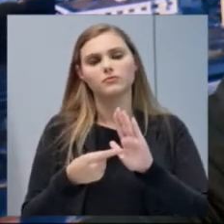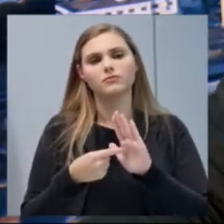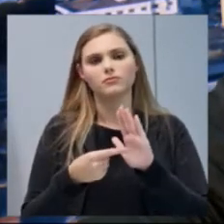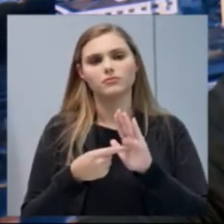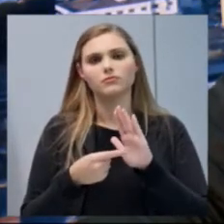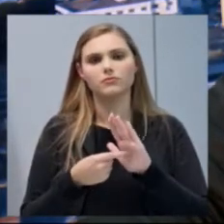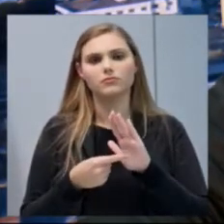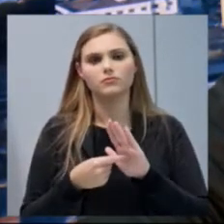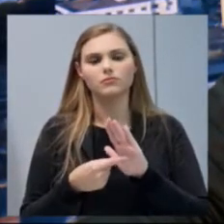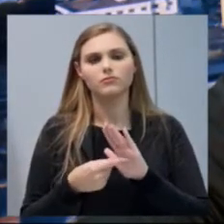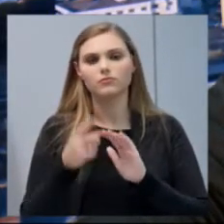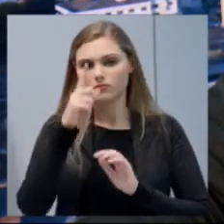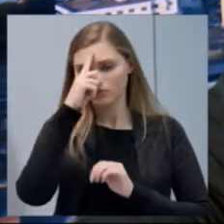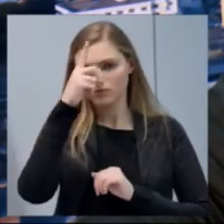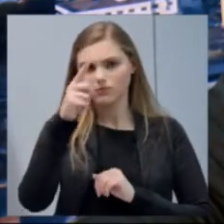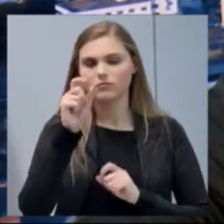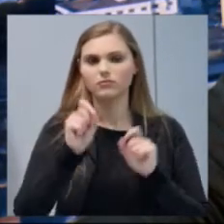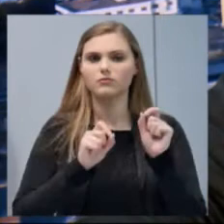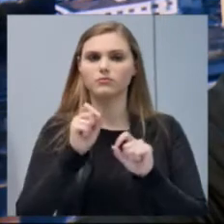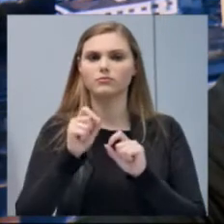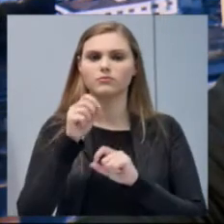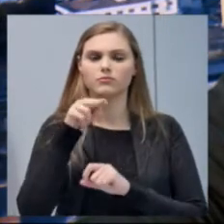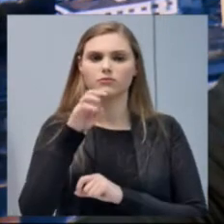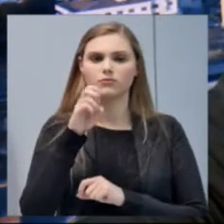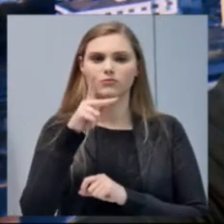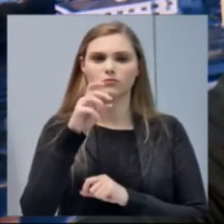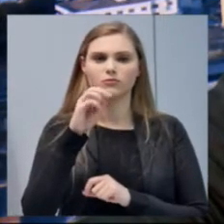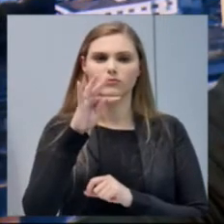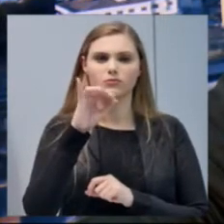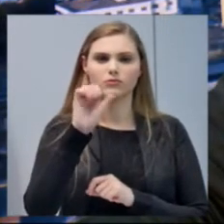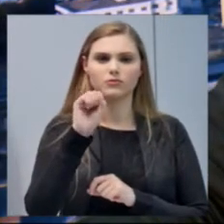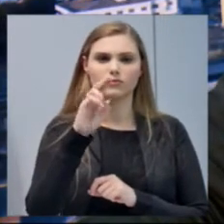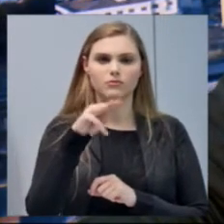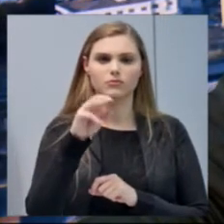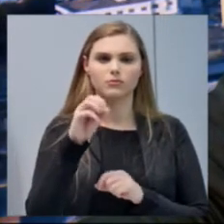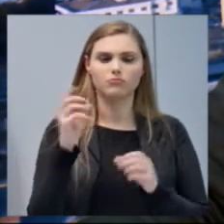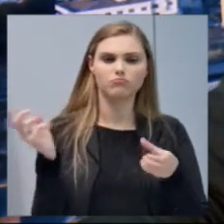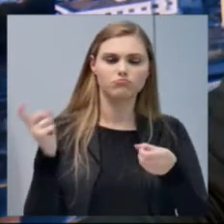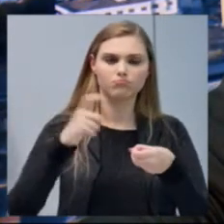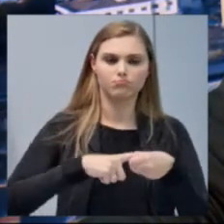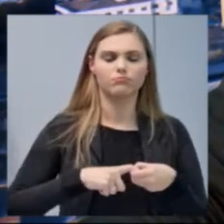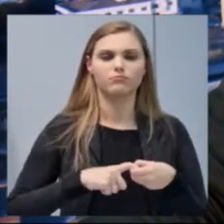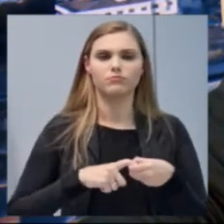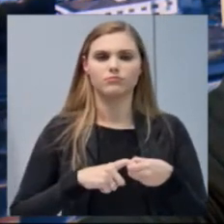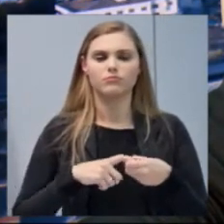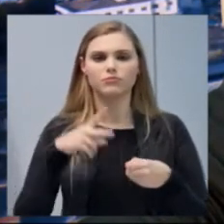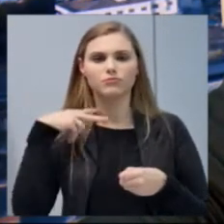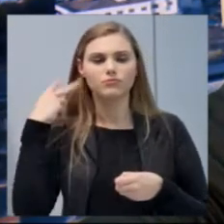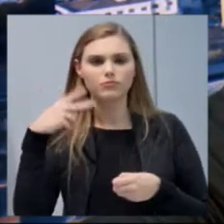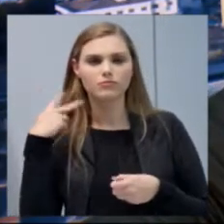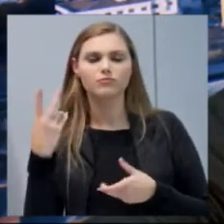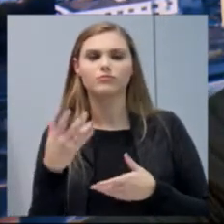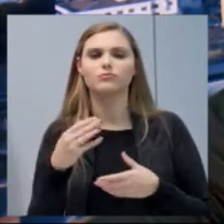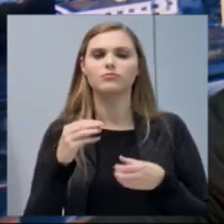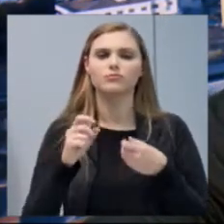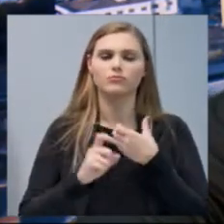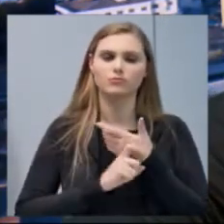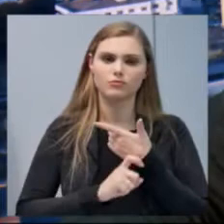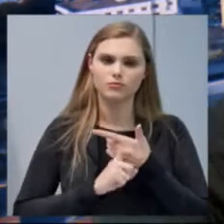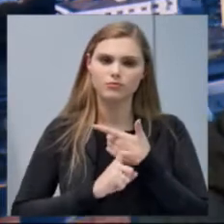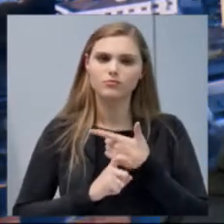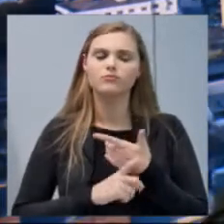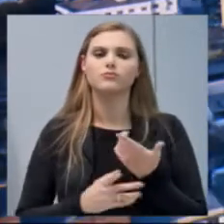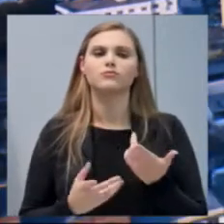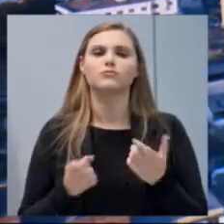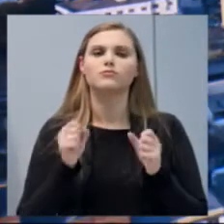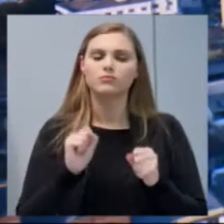que além do nepotismo cruzado entre o Executivo, entre os vereadores, enfim, que se possa também ser